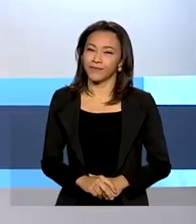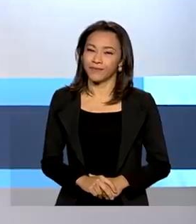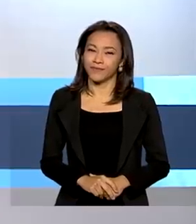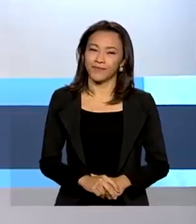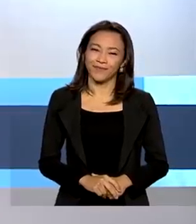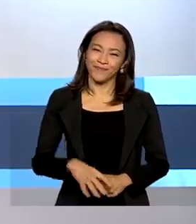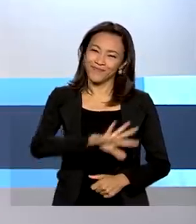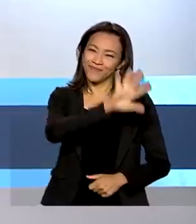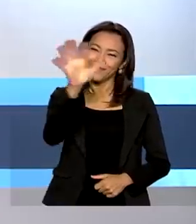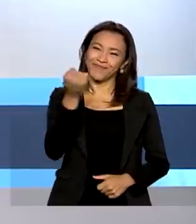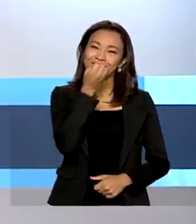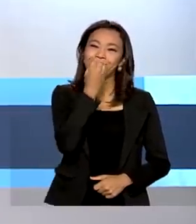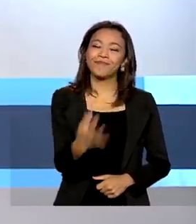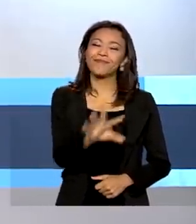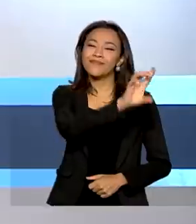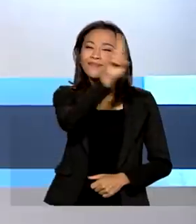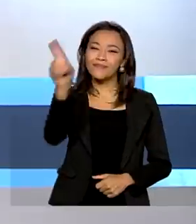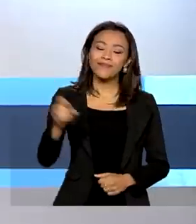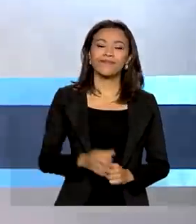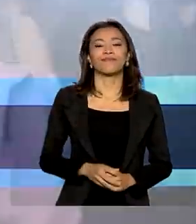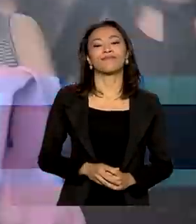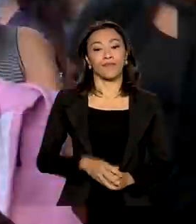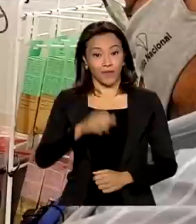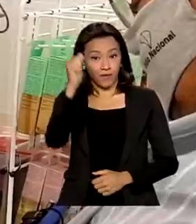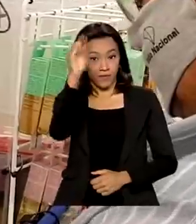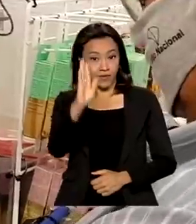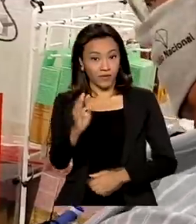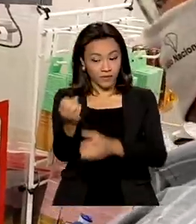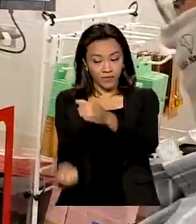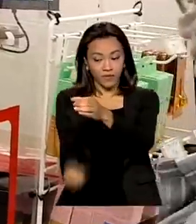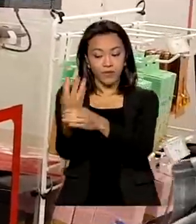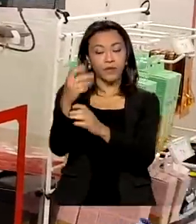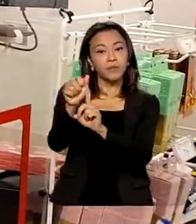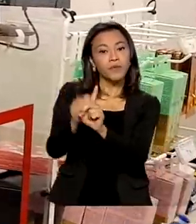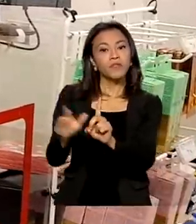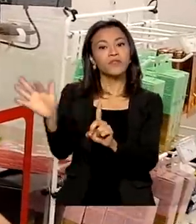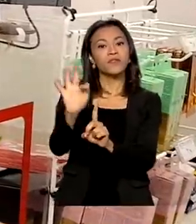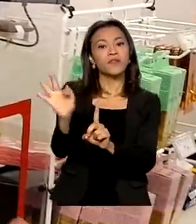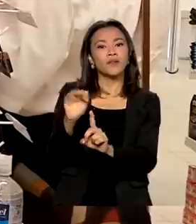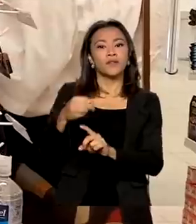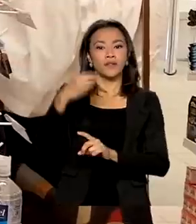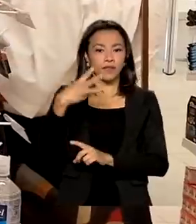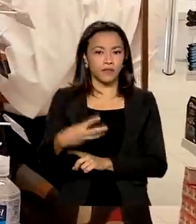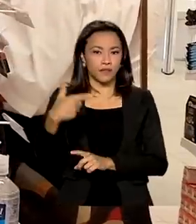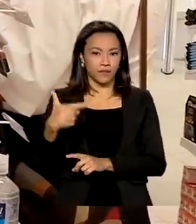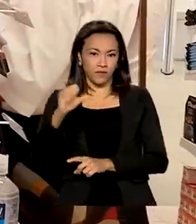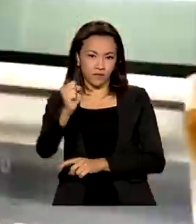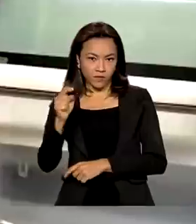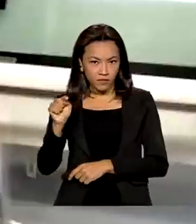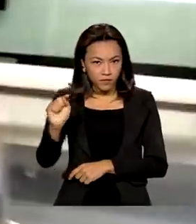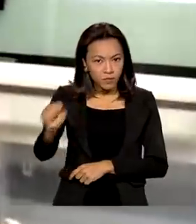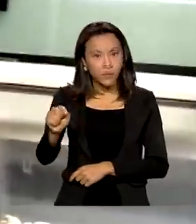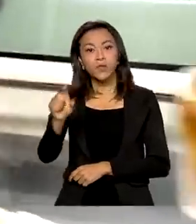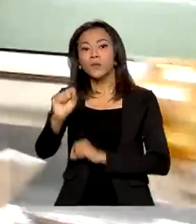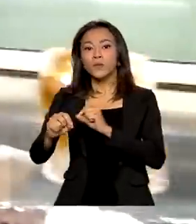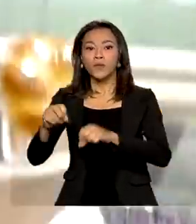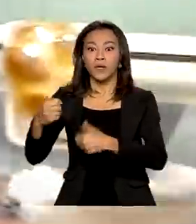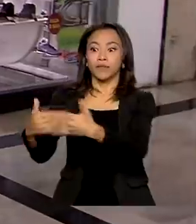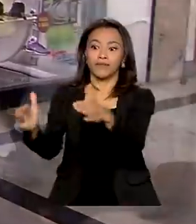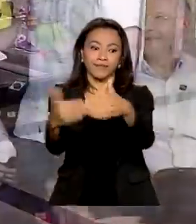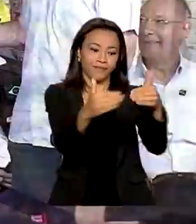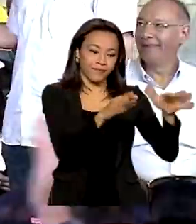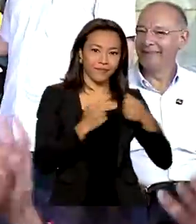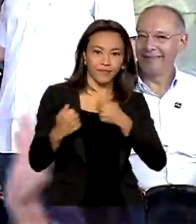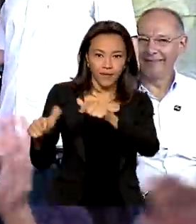Olá, bom dia! Brasil cria em fevereiro 328 mil postos por mais de trabalho.